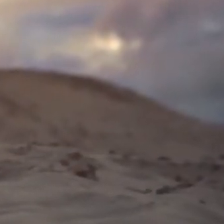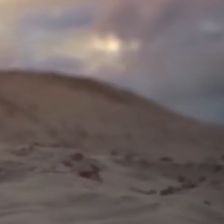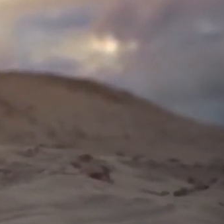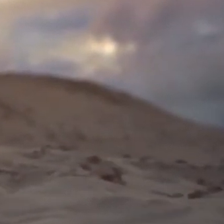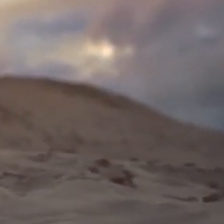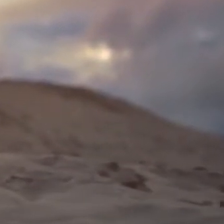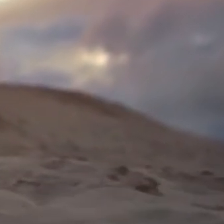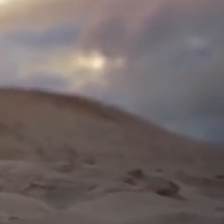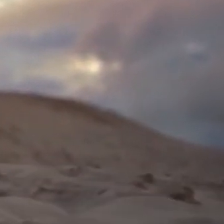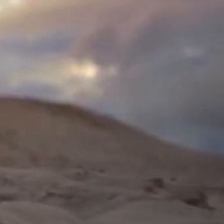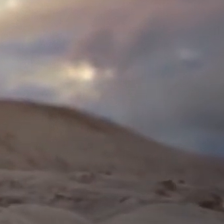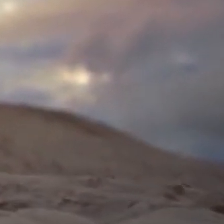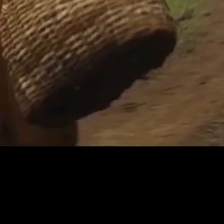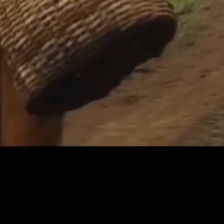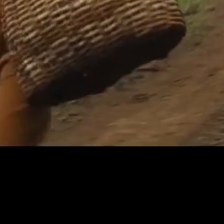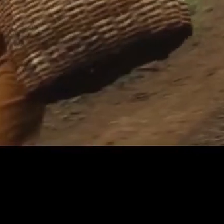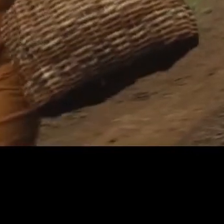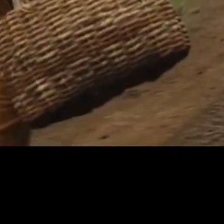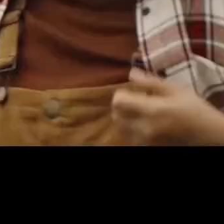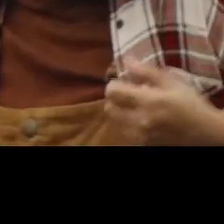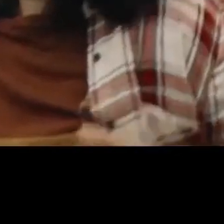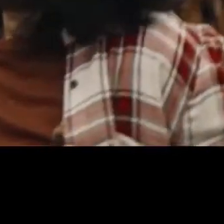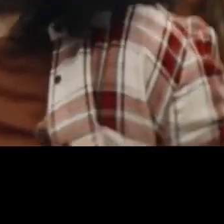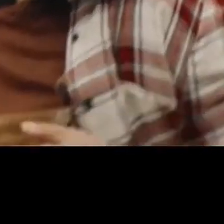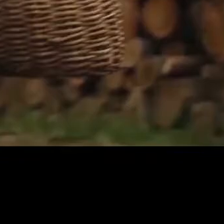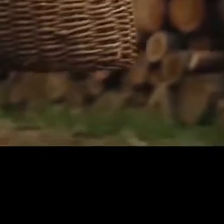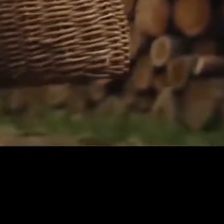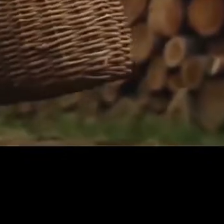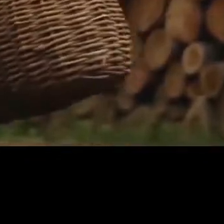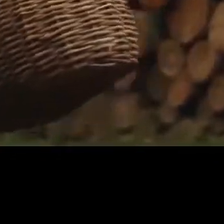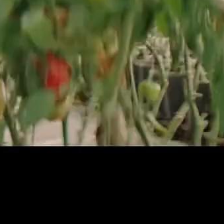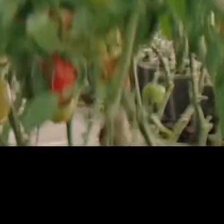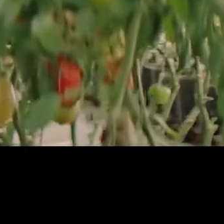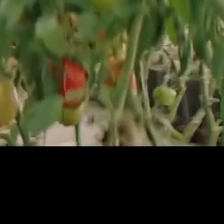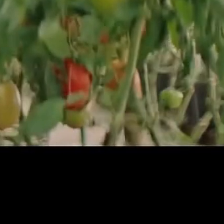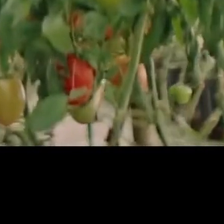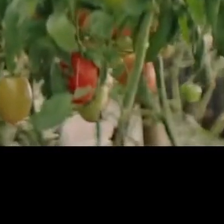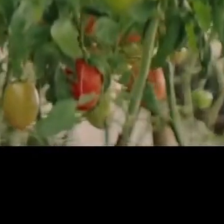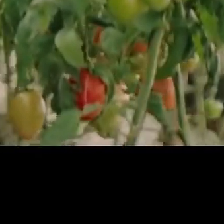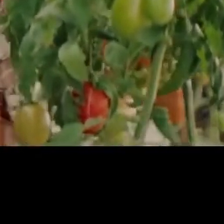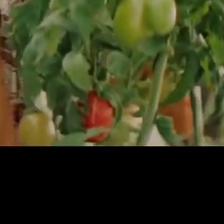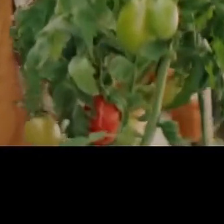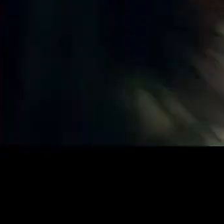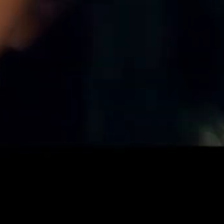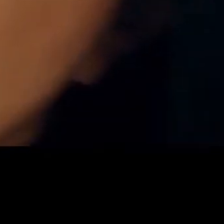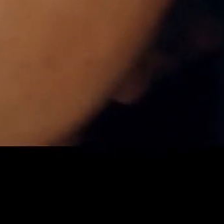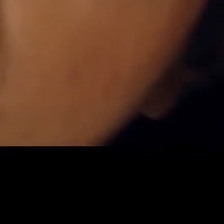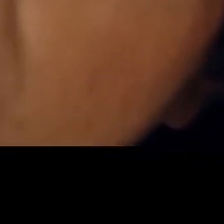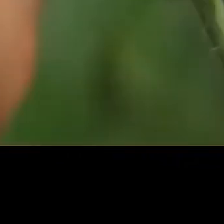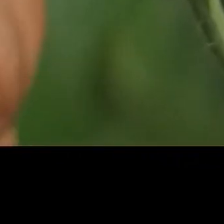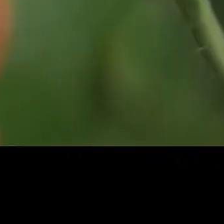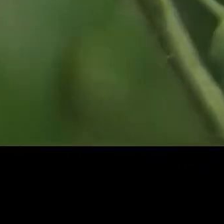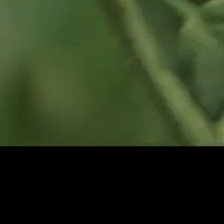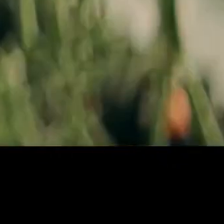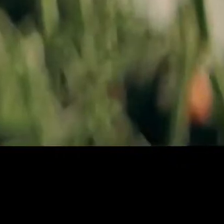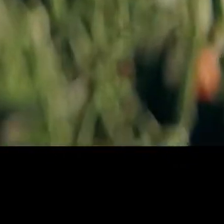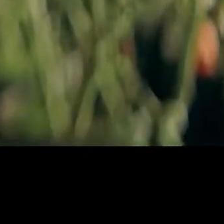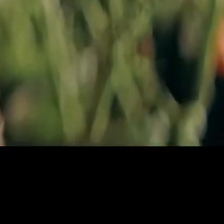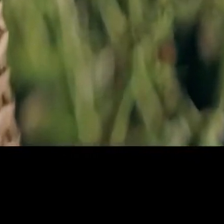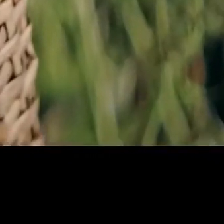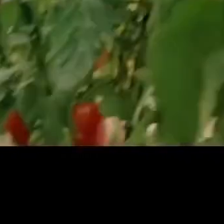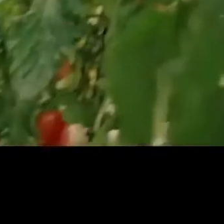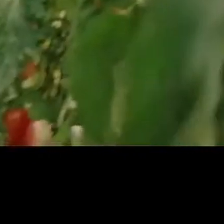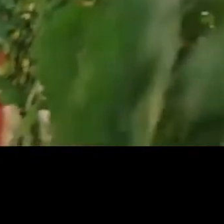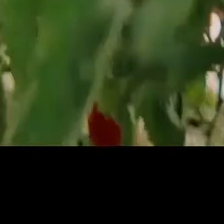Catu é Vida Pra toda a vida Todos os dias Faça sol Ou faça chuva Os Nakamura Se